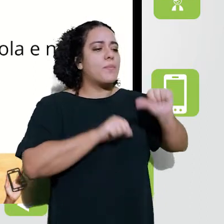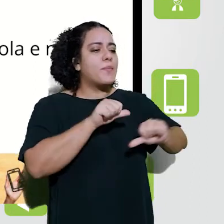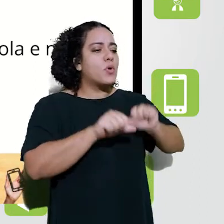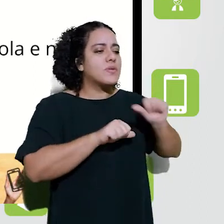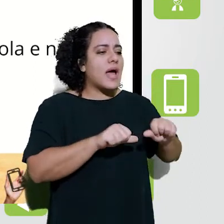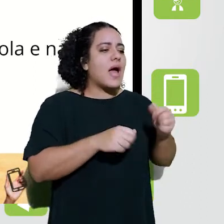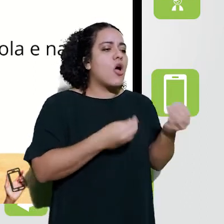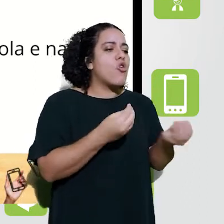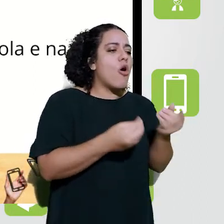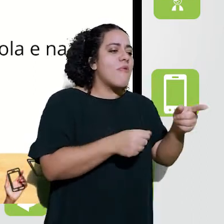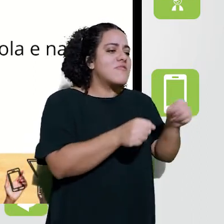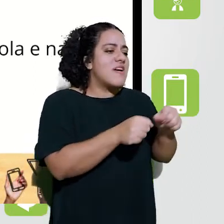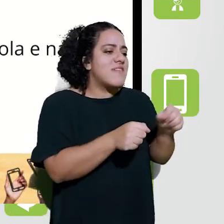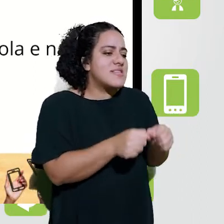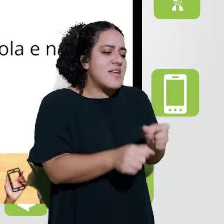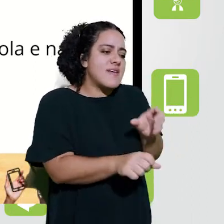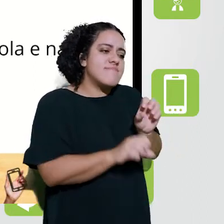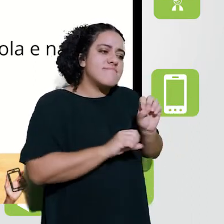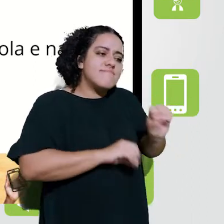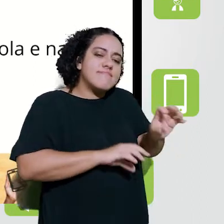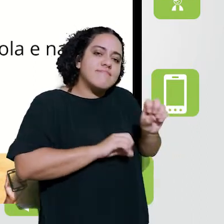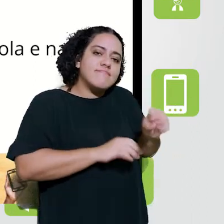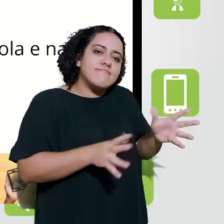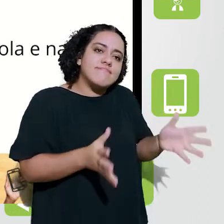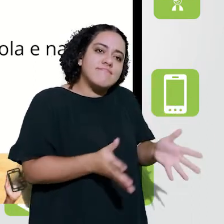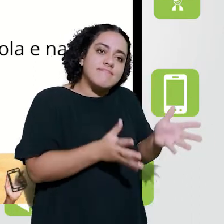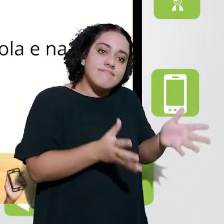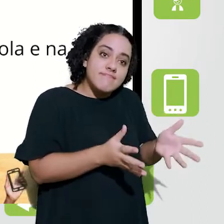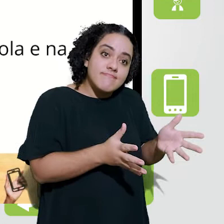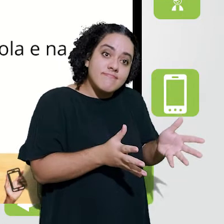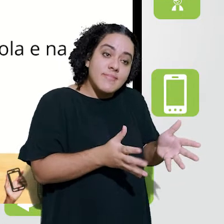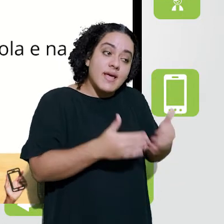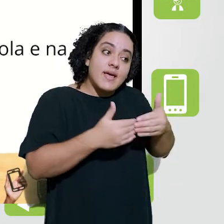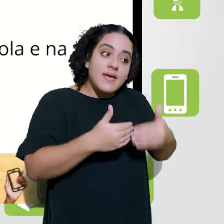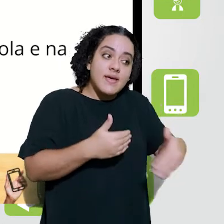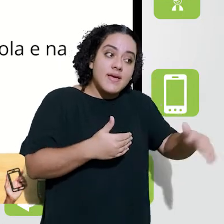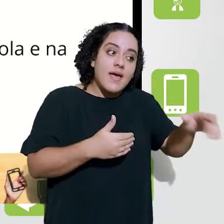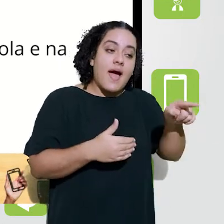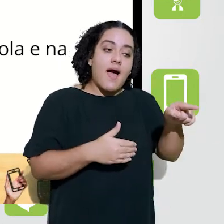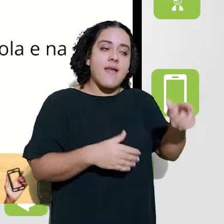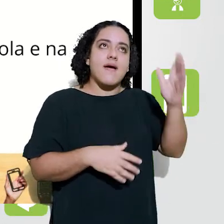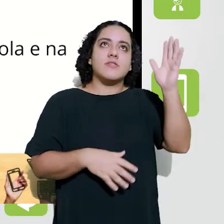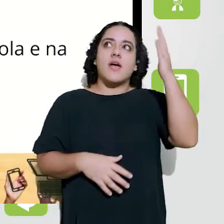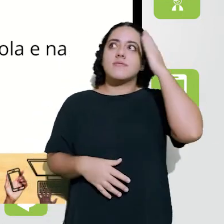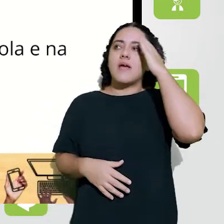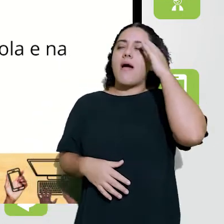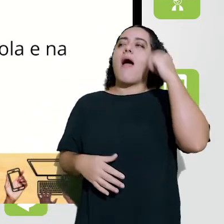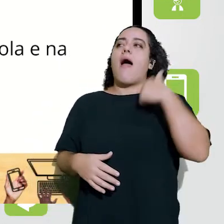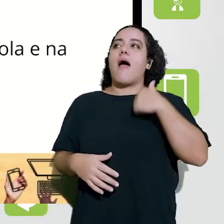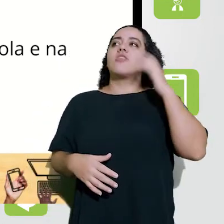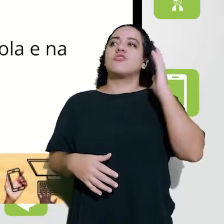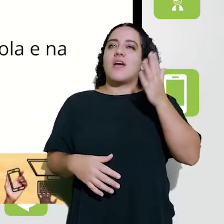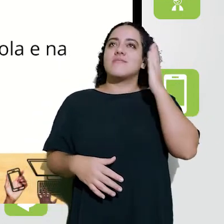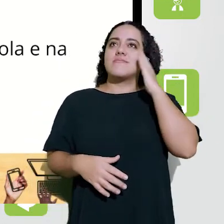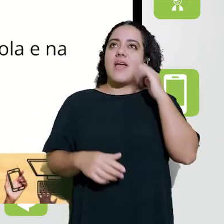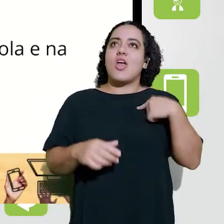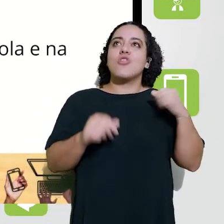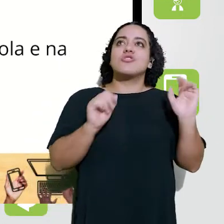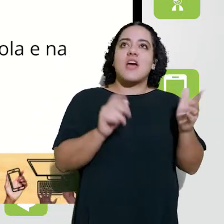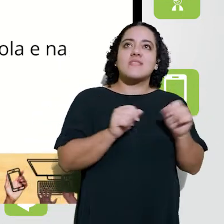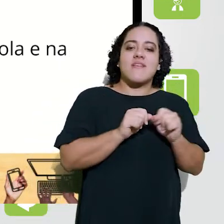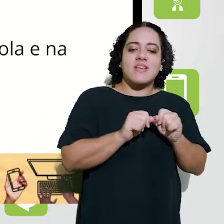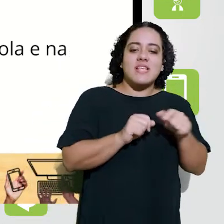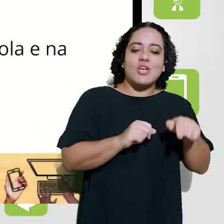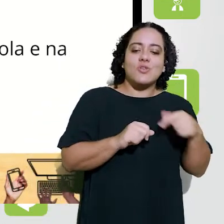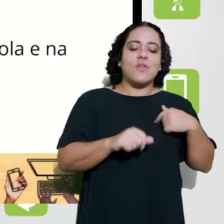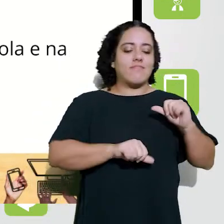que eu desejo, como é que a pessoa pode fazer algo diferente do que ela já faz e partir de algo que